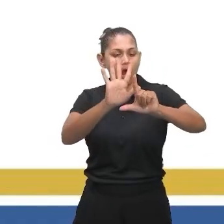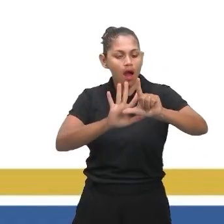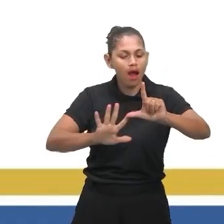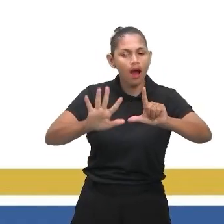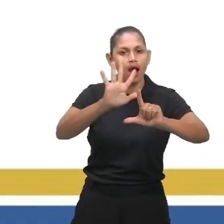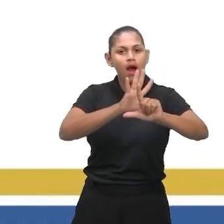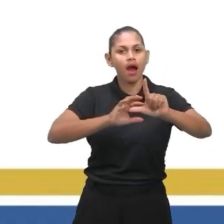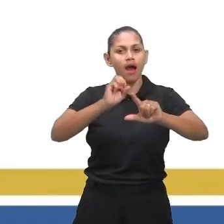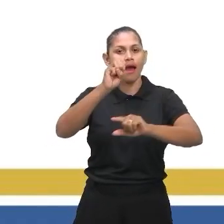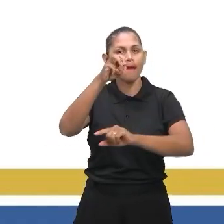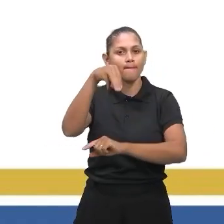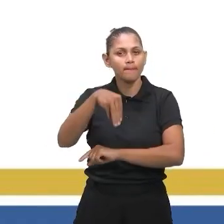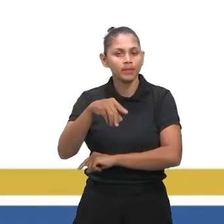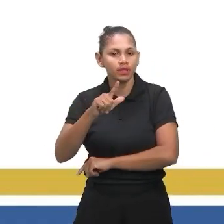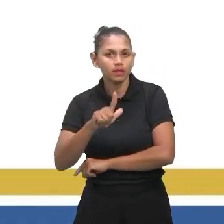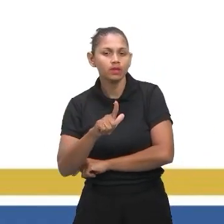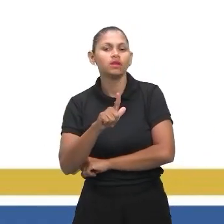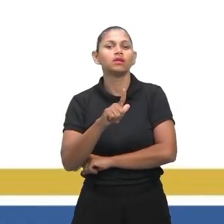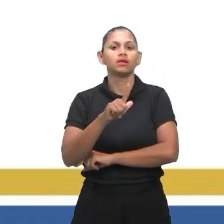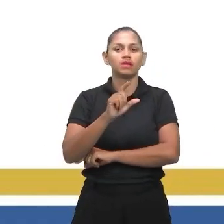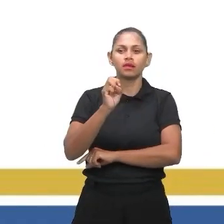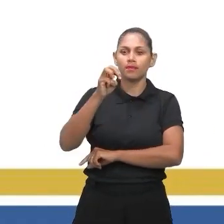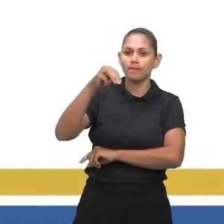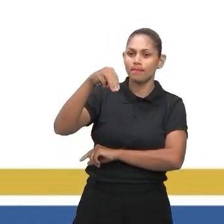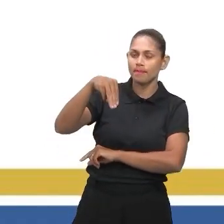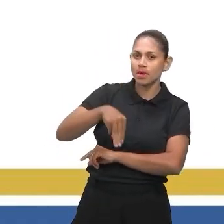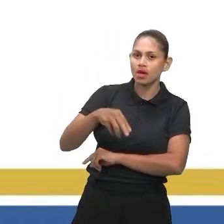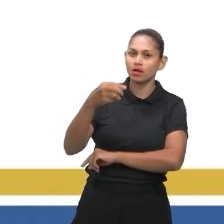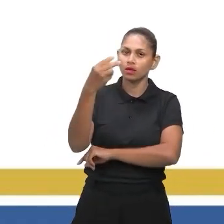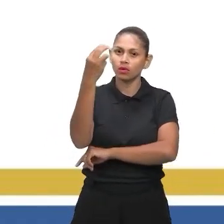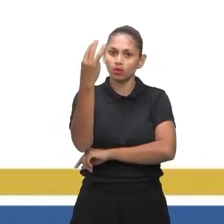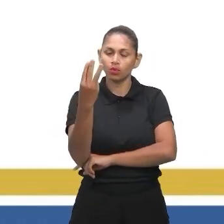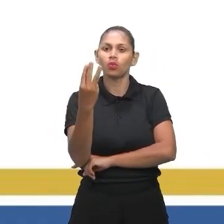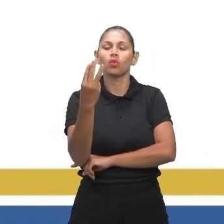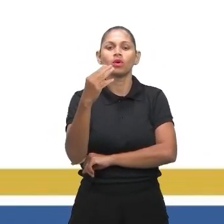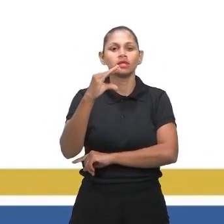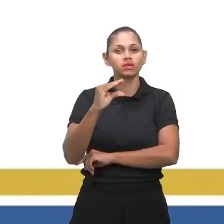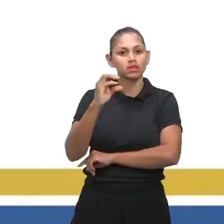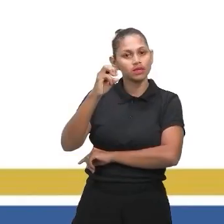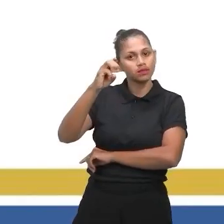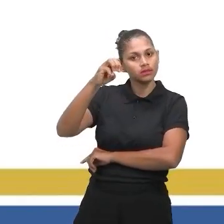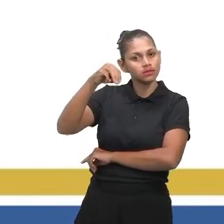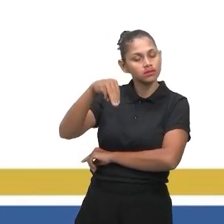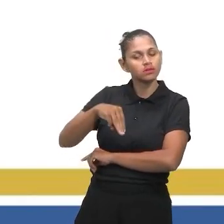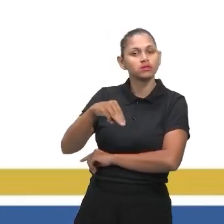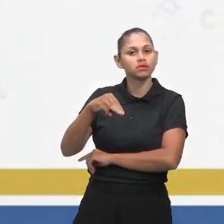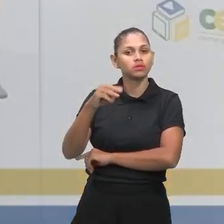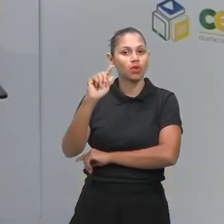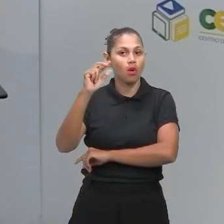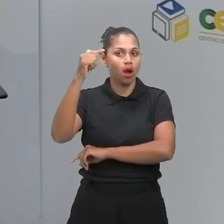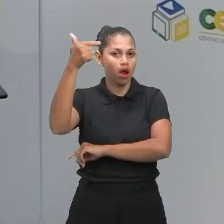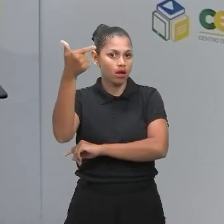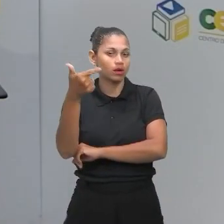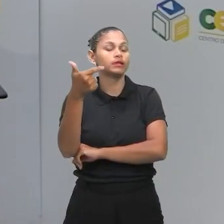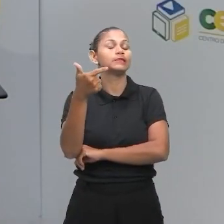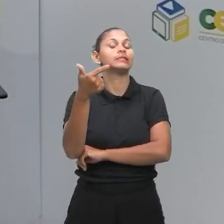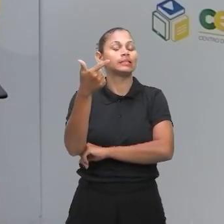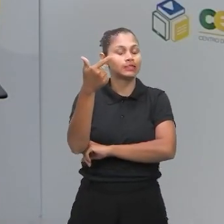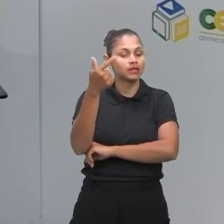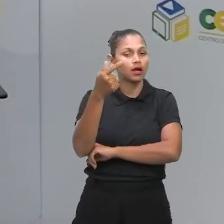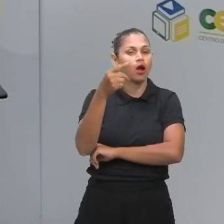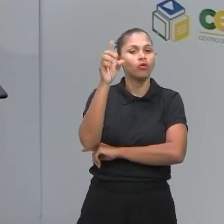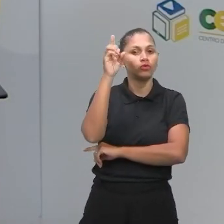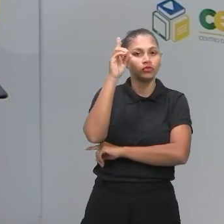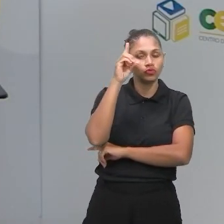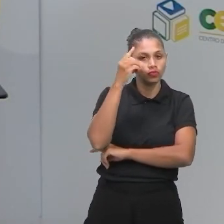mililitros, metro ao cubo, centímetro ao quadrado, e etc. Então, no dia da sua prova, vai ter